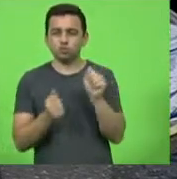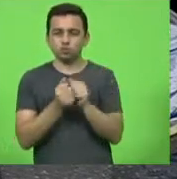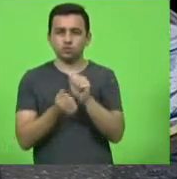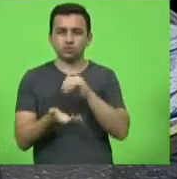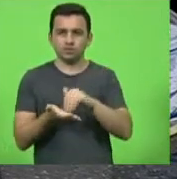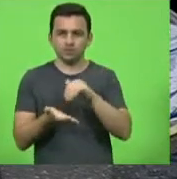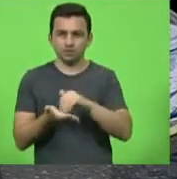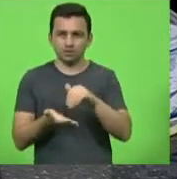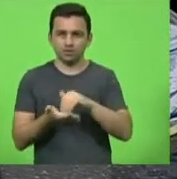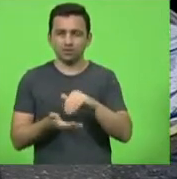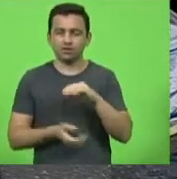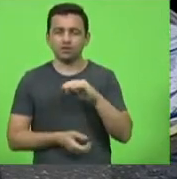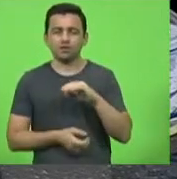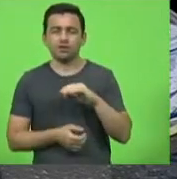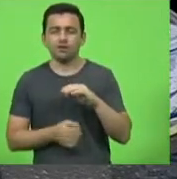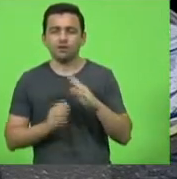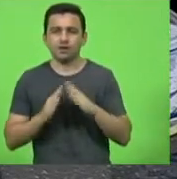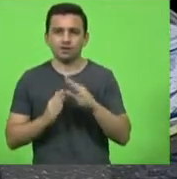da Casa Civil